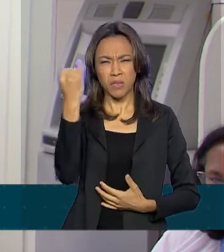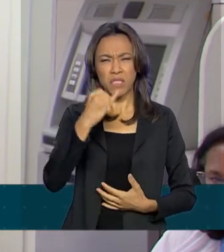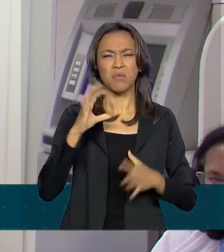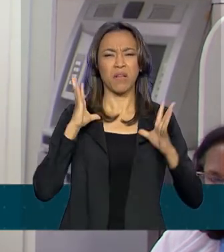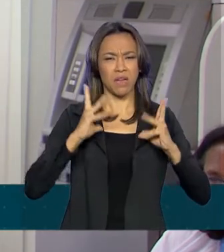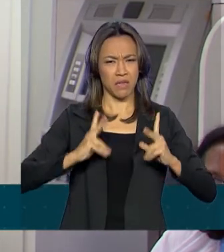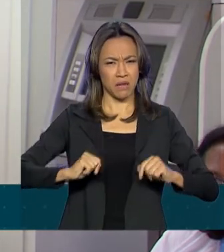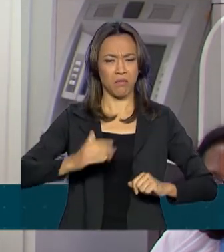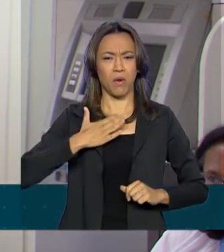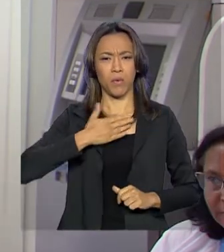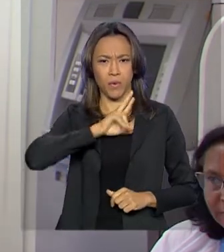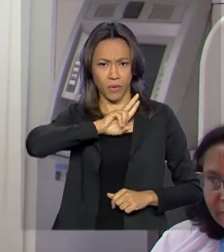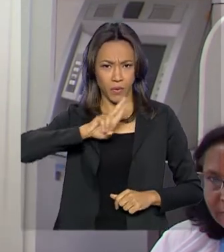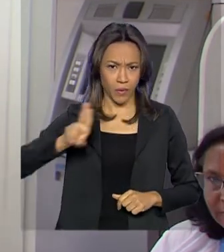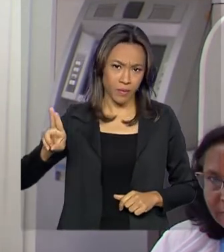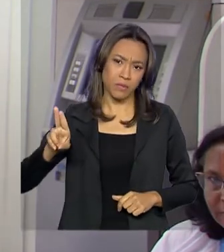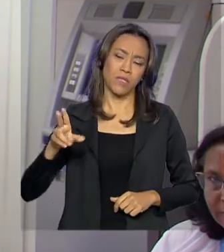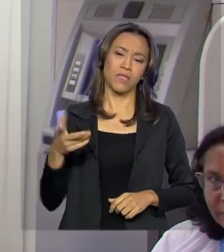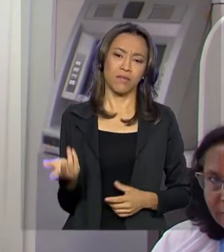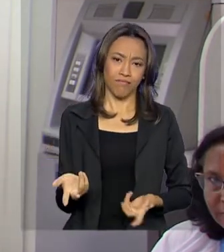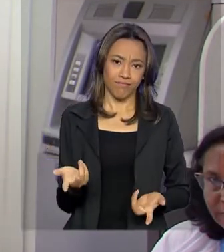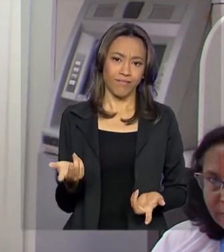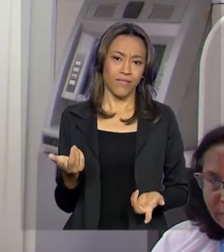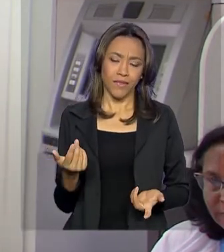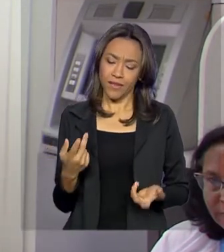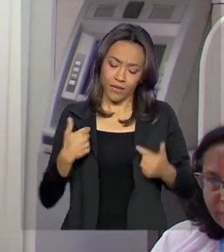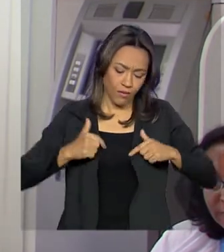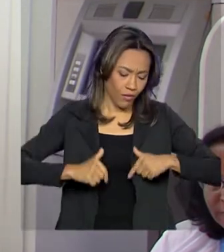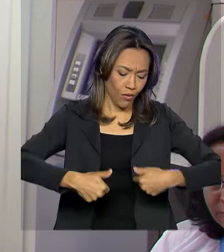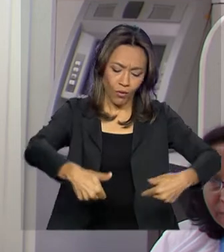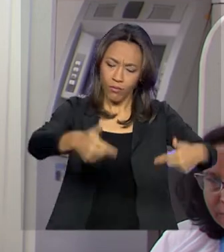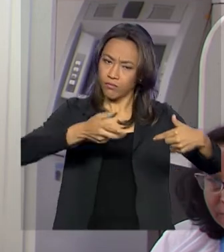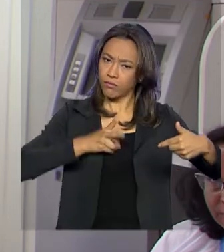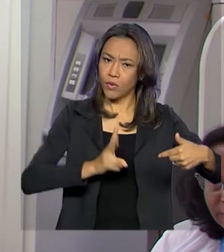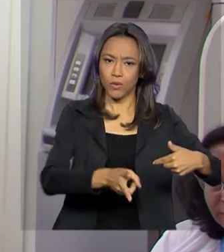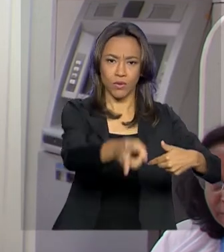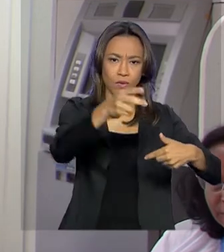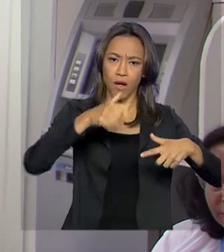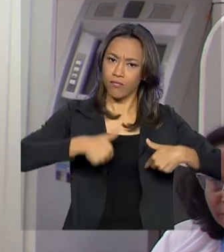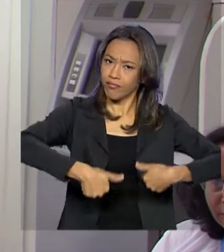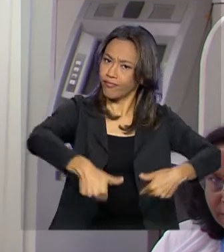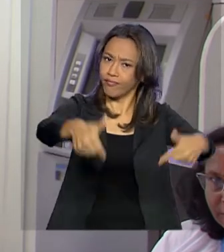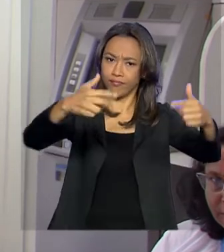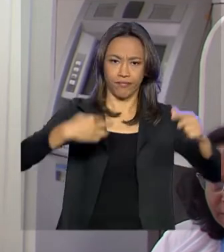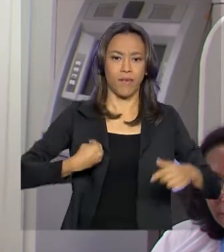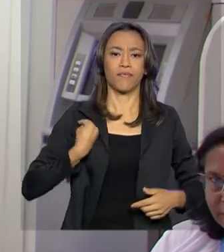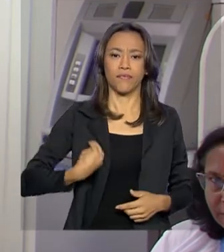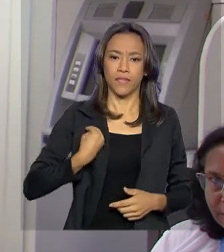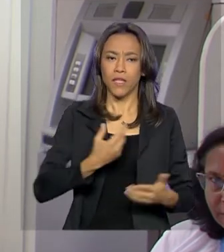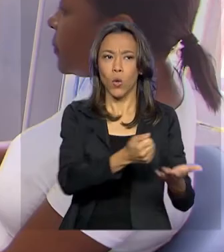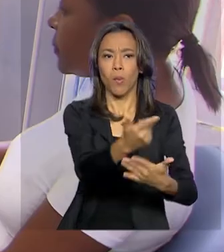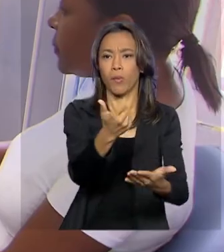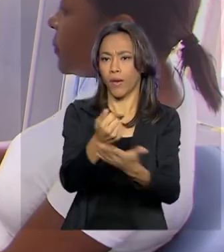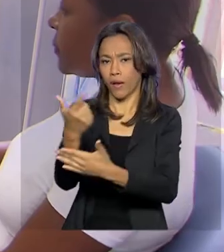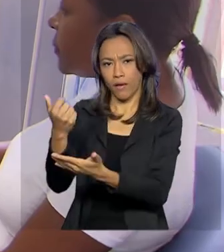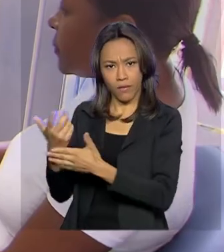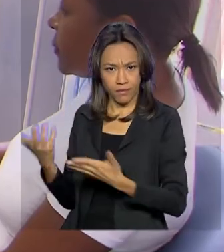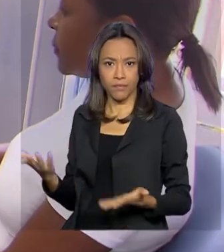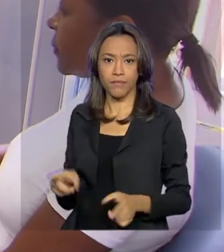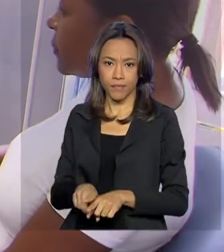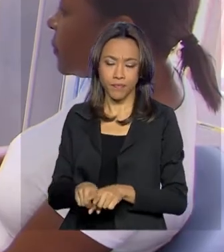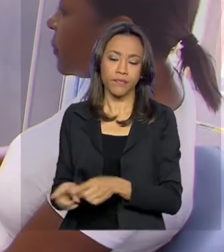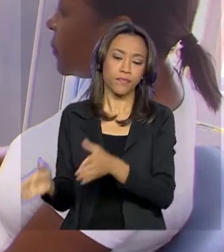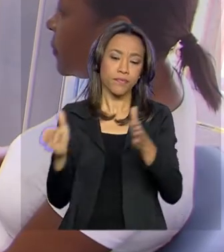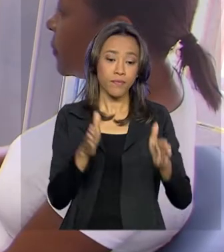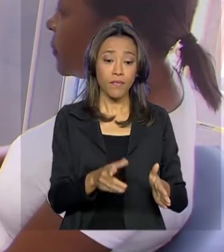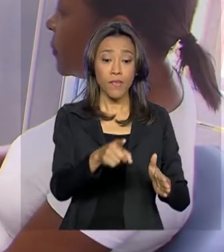e poder voltar à vida ativa de novo, poder comprar novamente. Até o final do